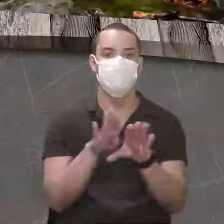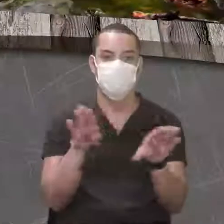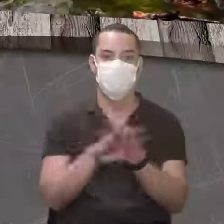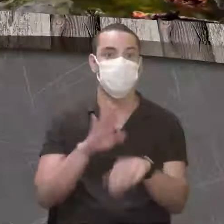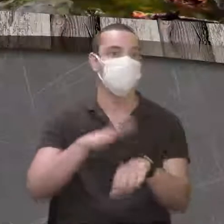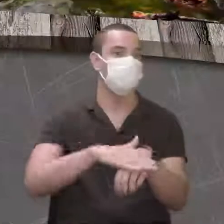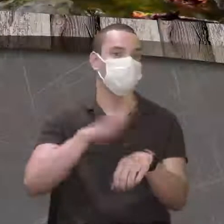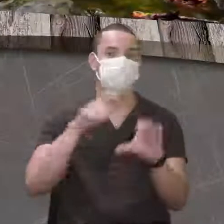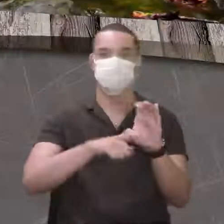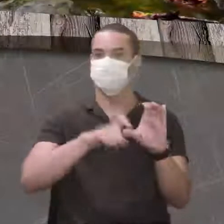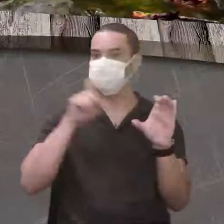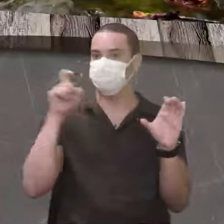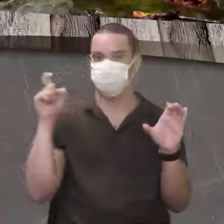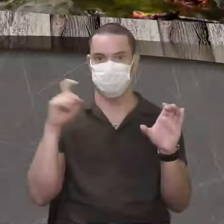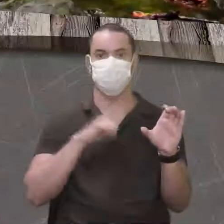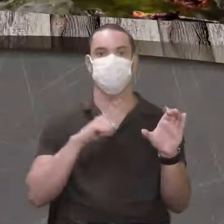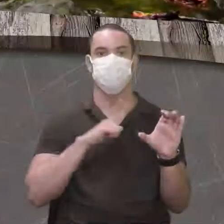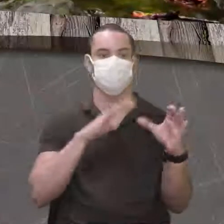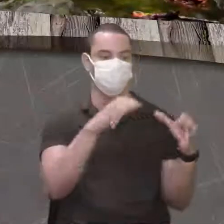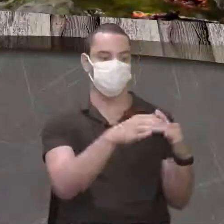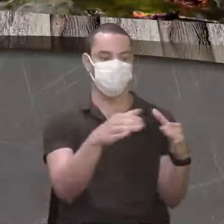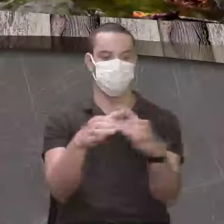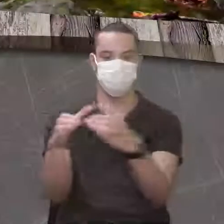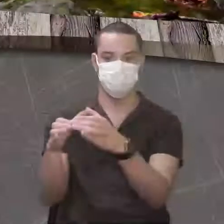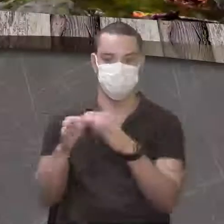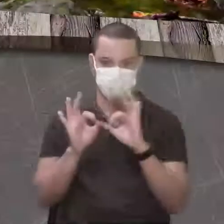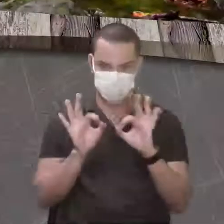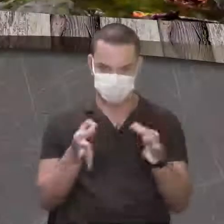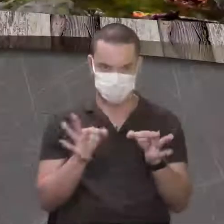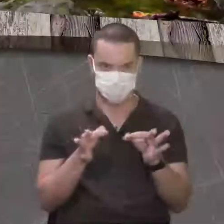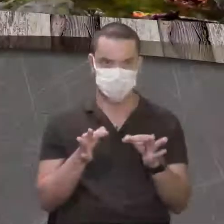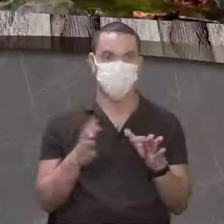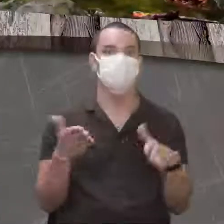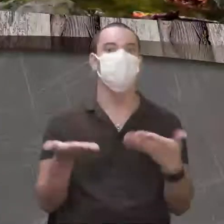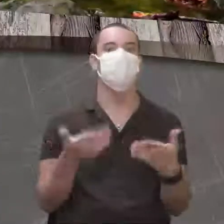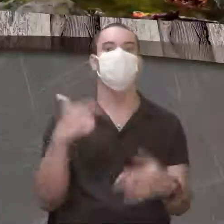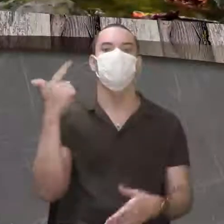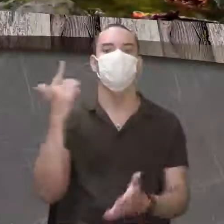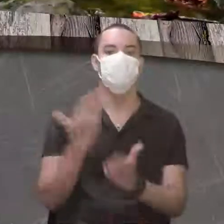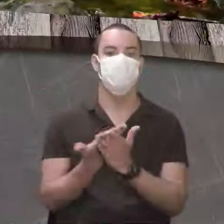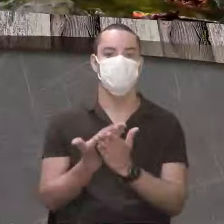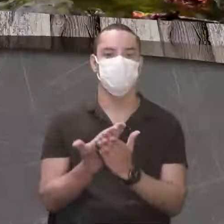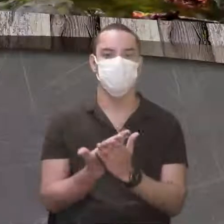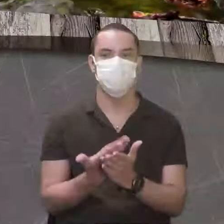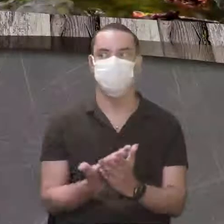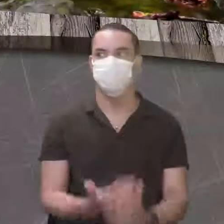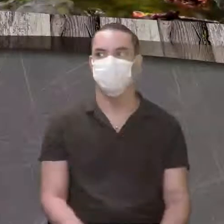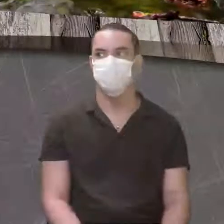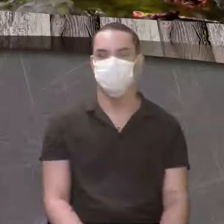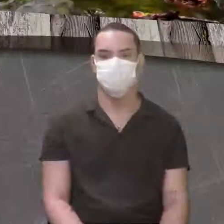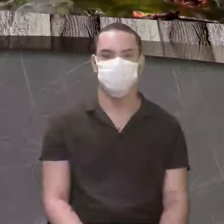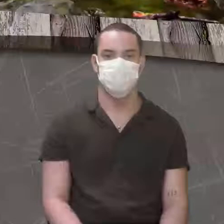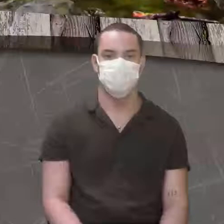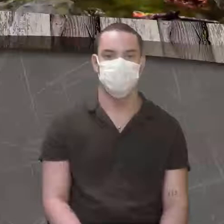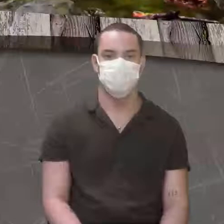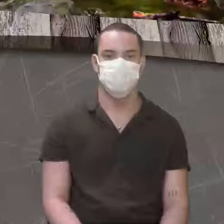independentemente. Perfeito? Joga na tela para a nossa próxima aula. Vamos lá?